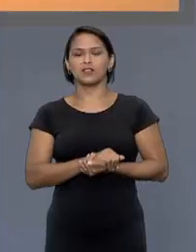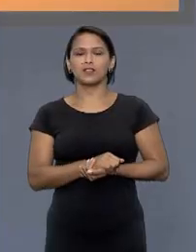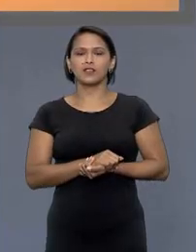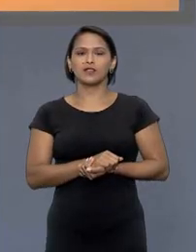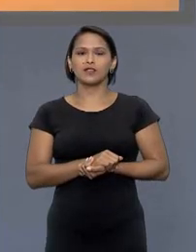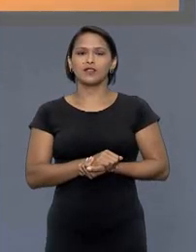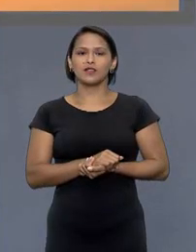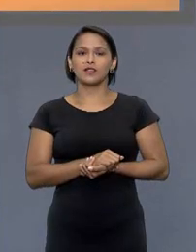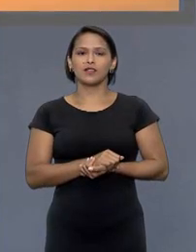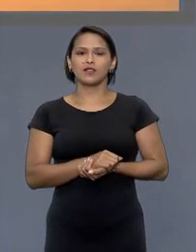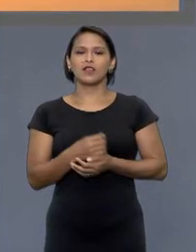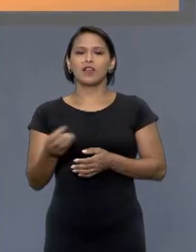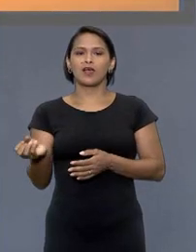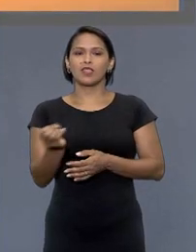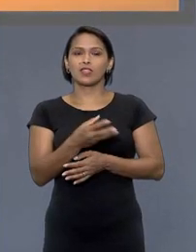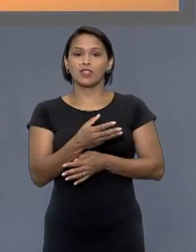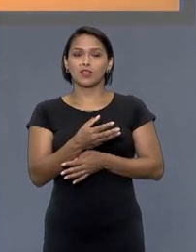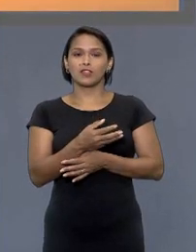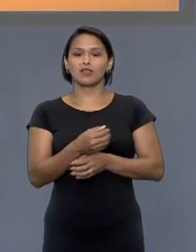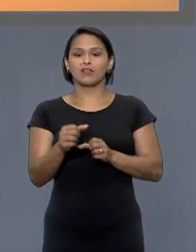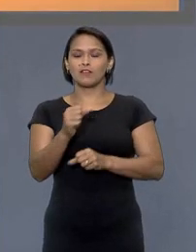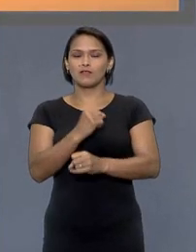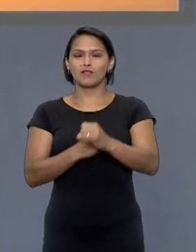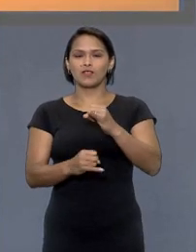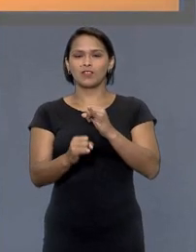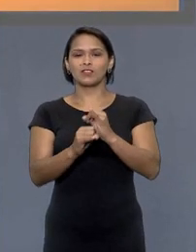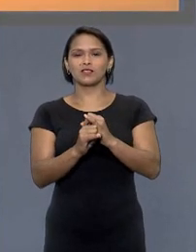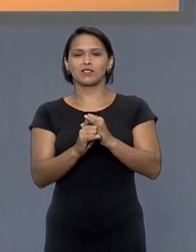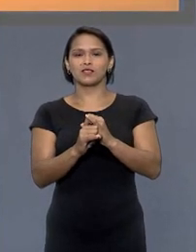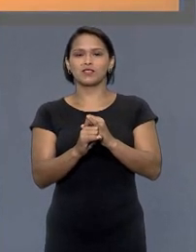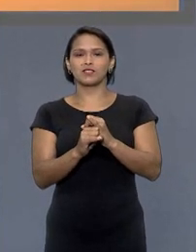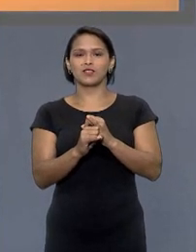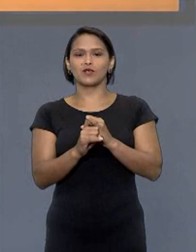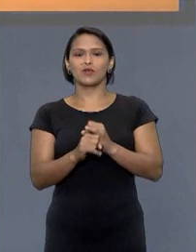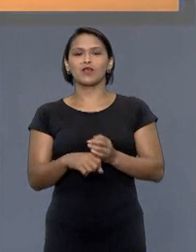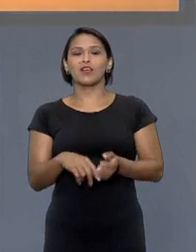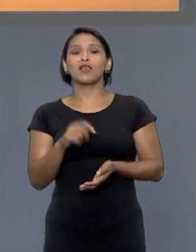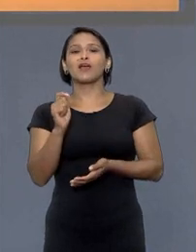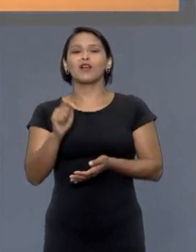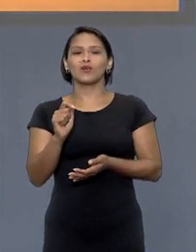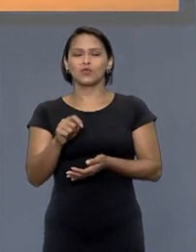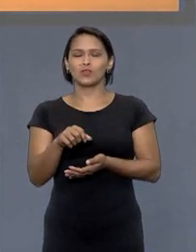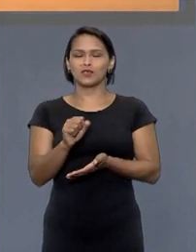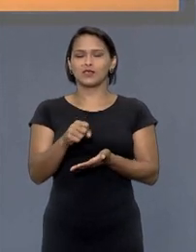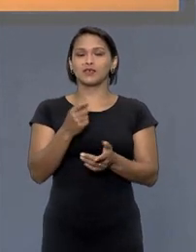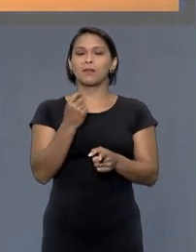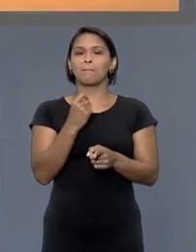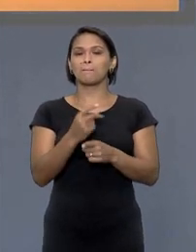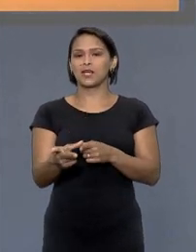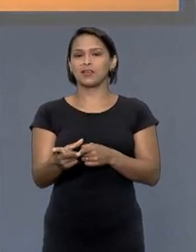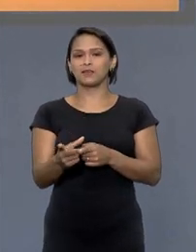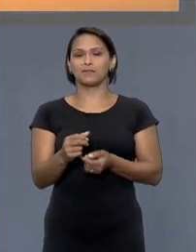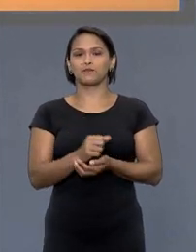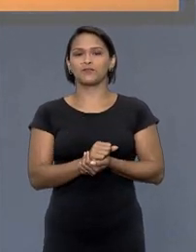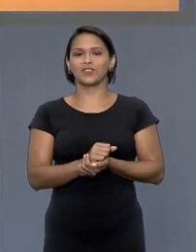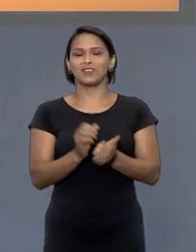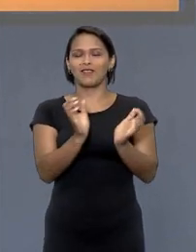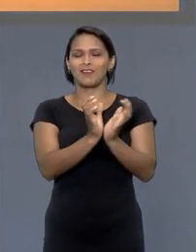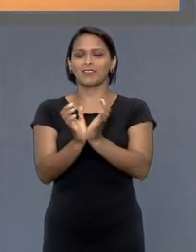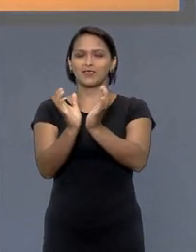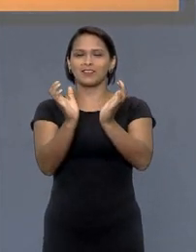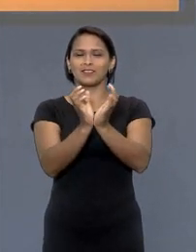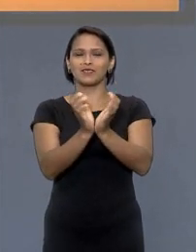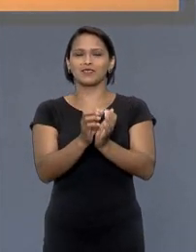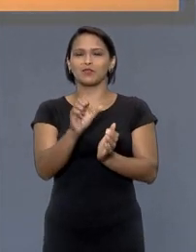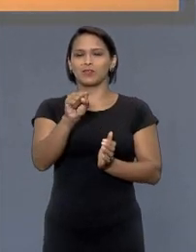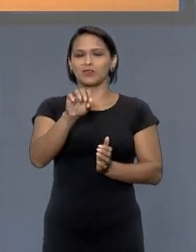a conversão de busca e apreensão em ação executiva autoriza a credora a pleitear valor total da dívida a decisão é da